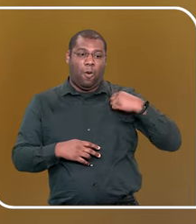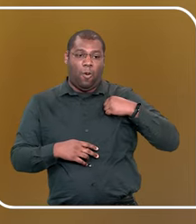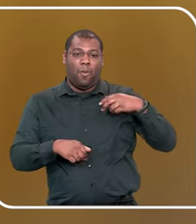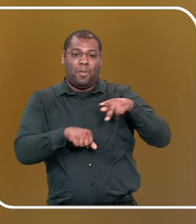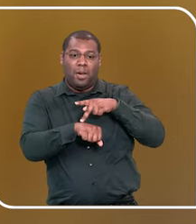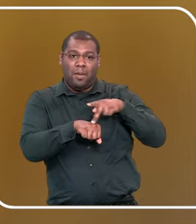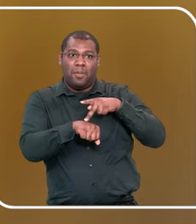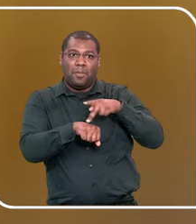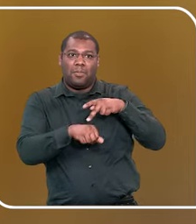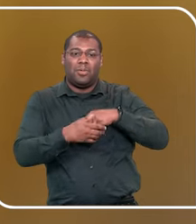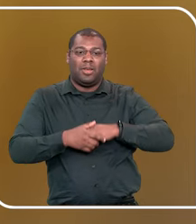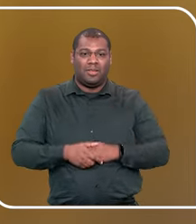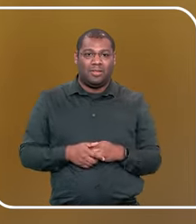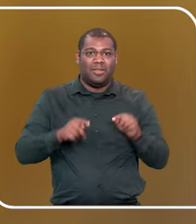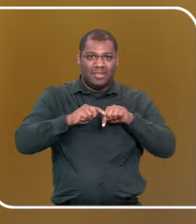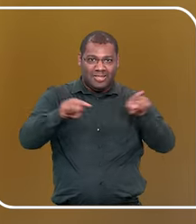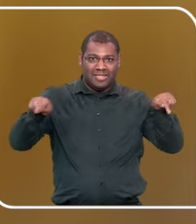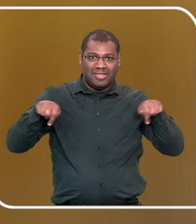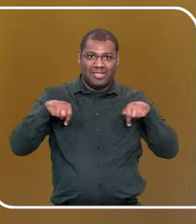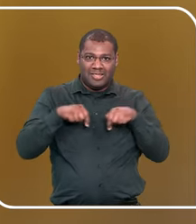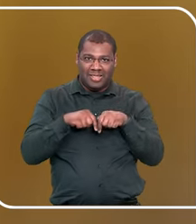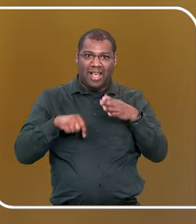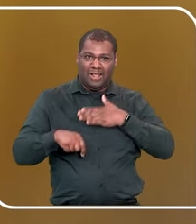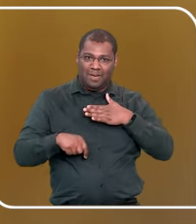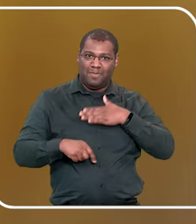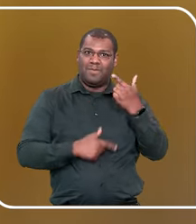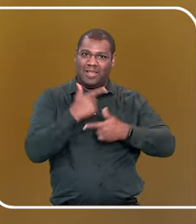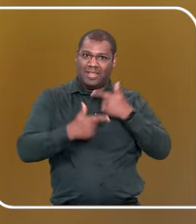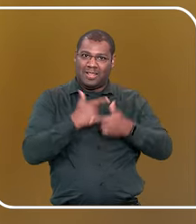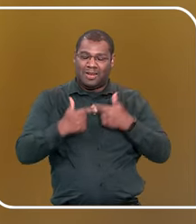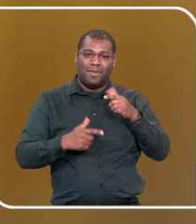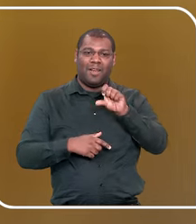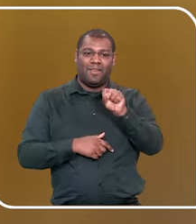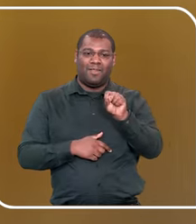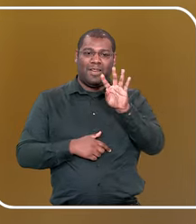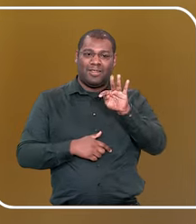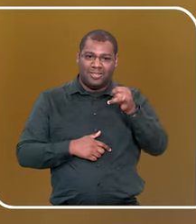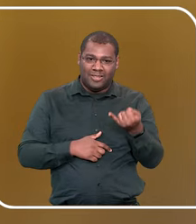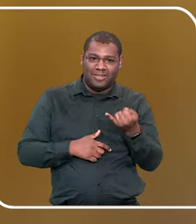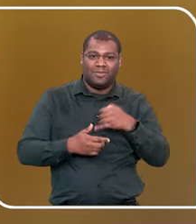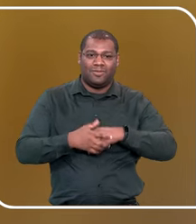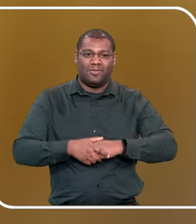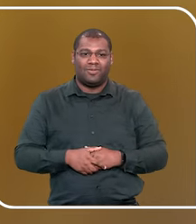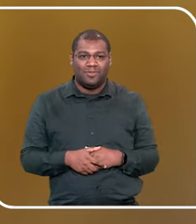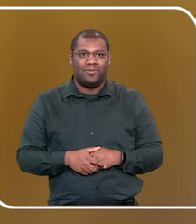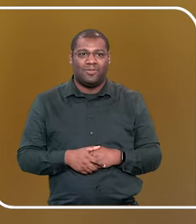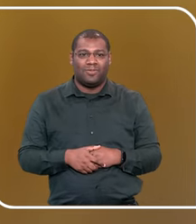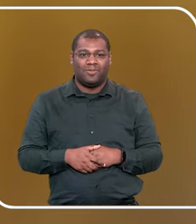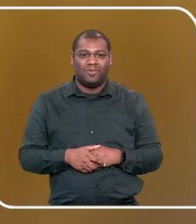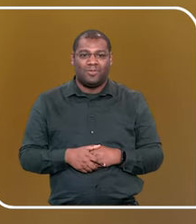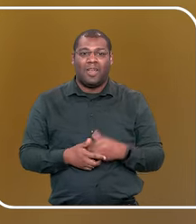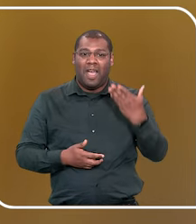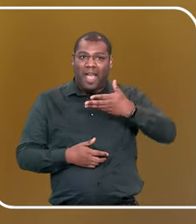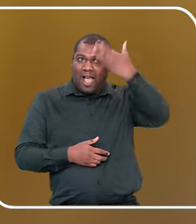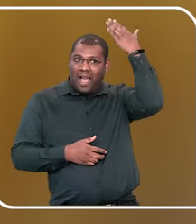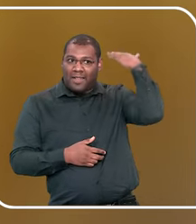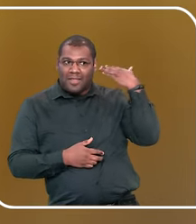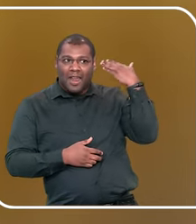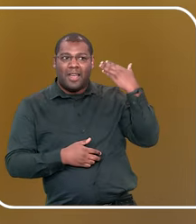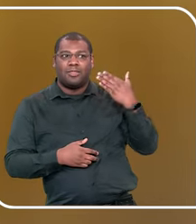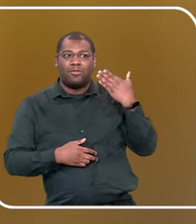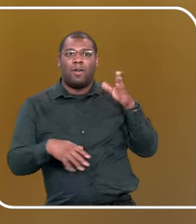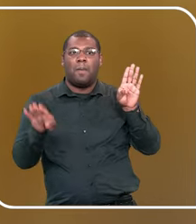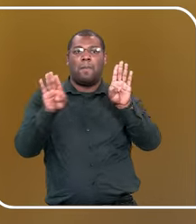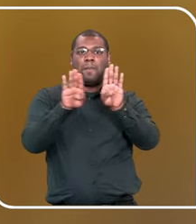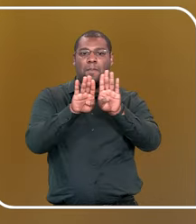falo da minha sala de trabalho no STJ, e a minha imagem aparece na tela com uma parede de madeira ao fundo.